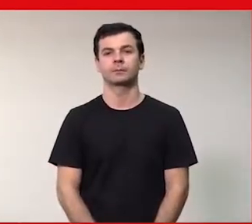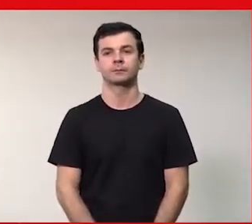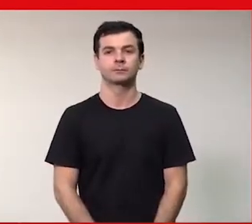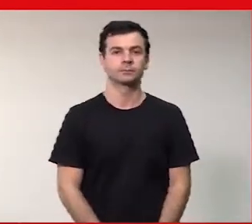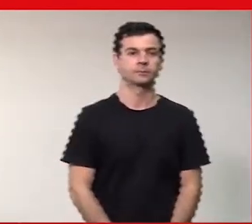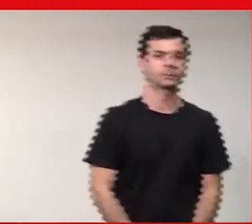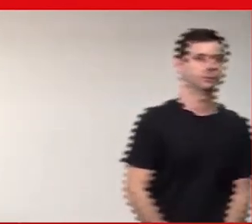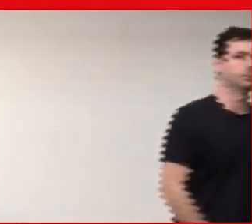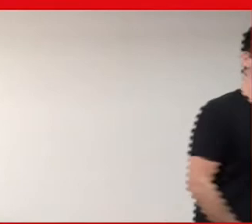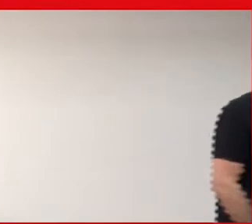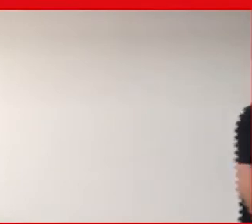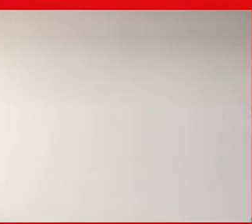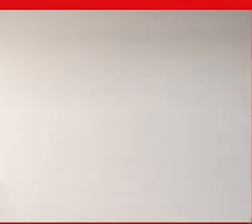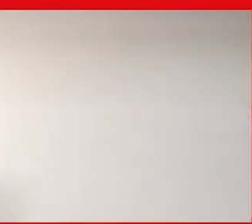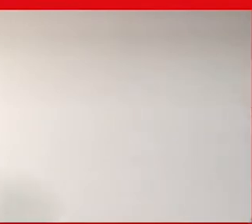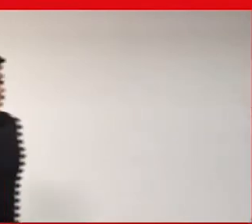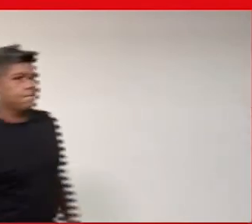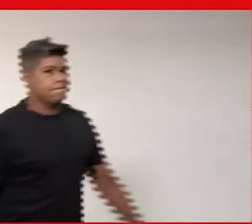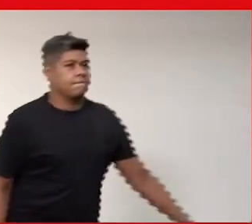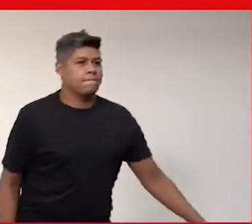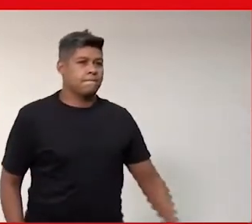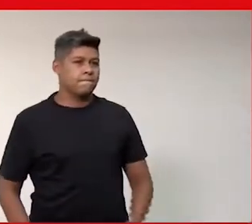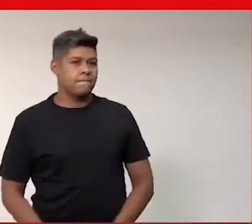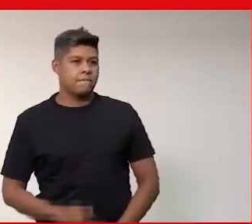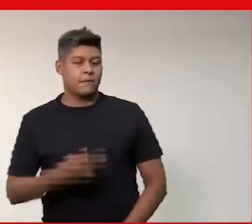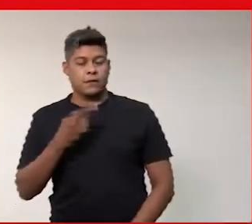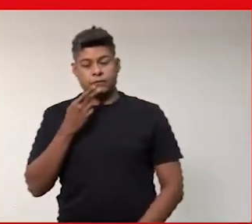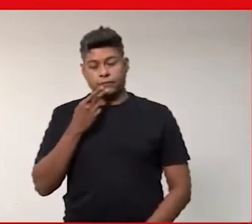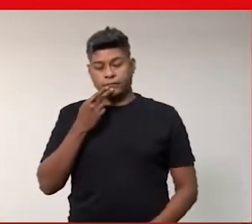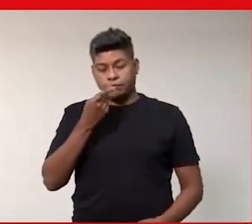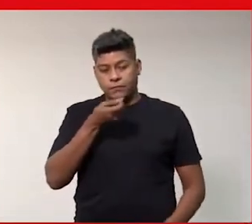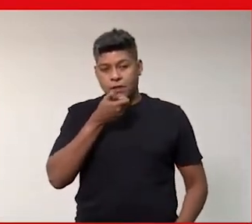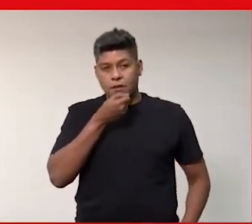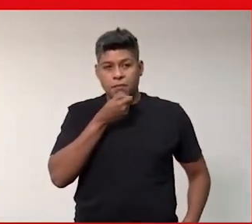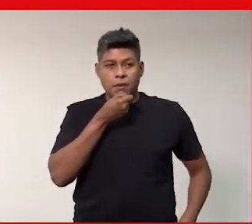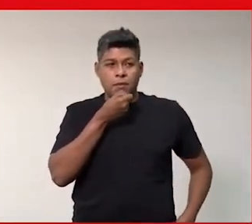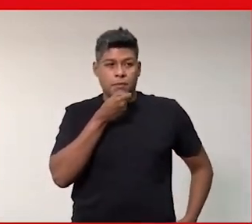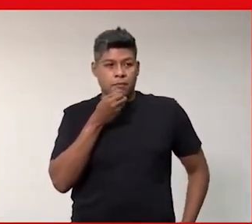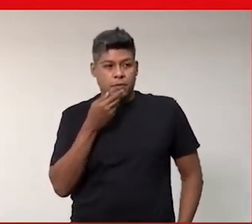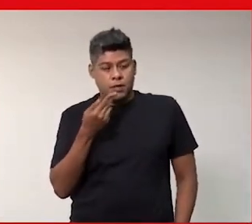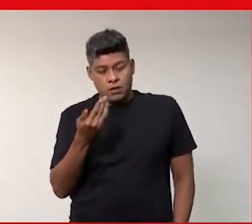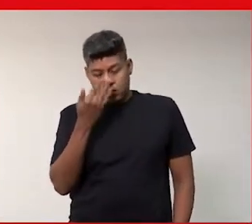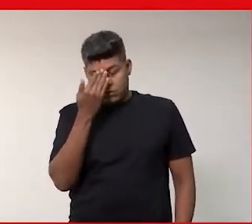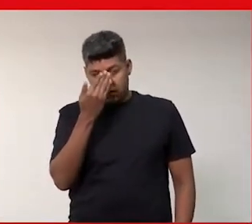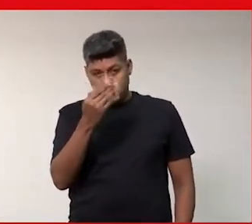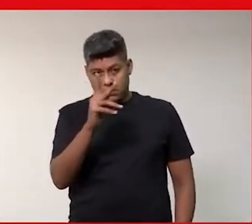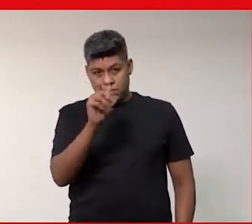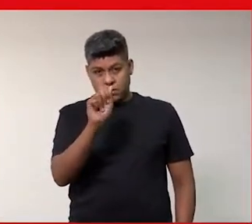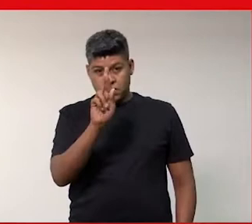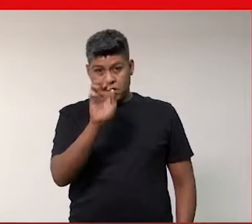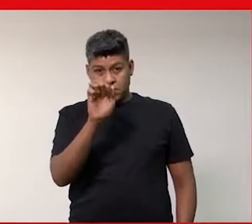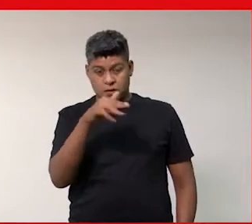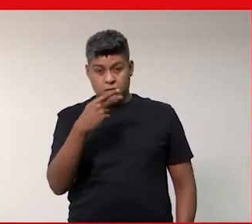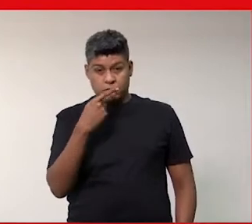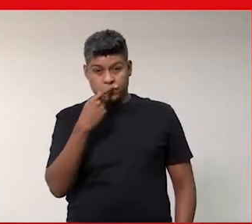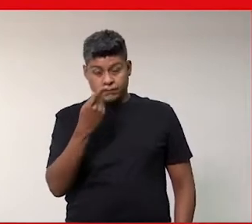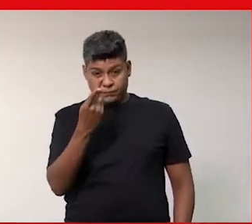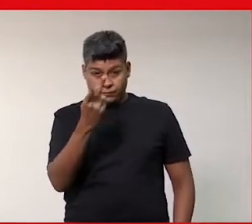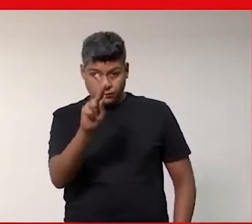Muito obrigada, vou falar mais perto do microfone aqui. Muito obrigada, Karen, pela sua fala.